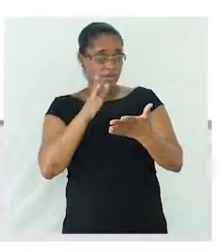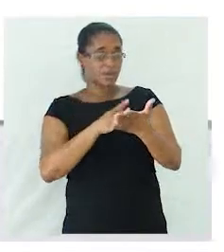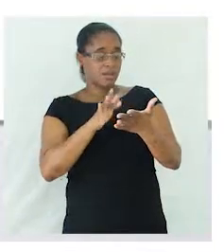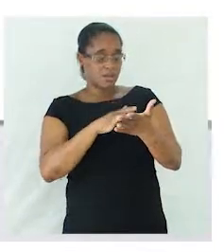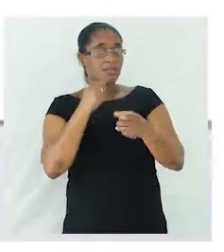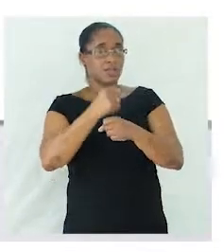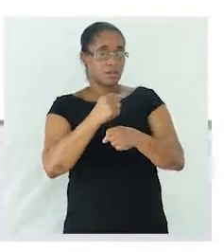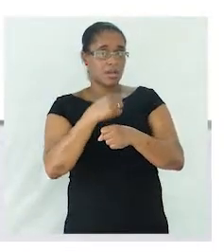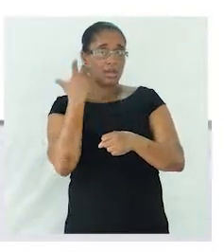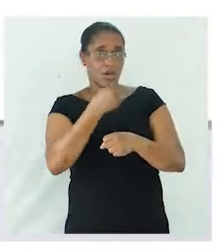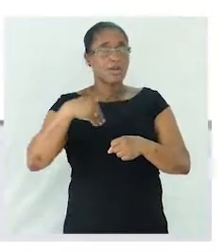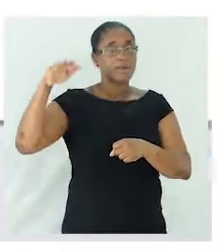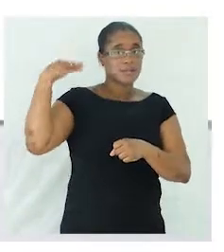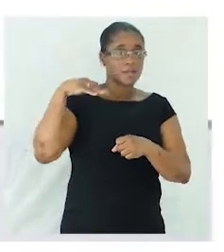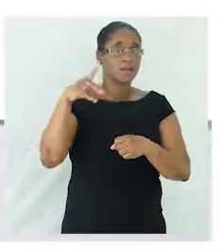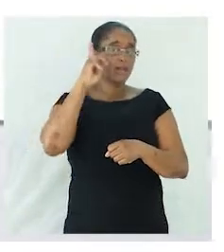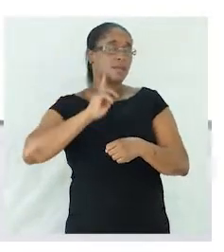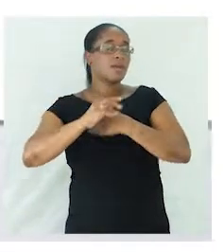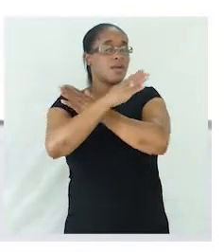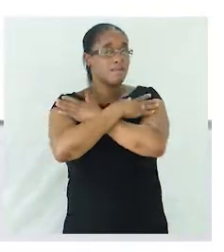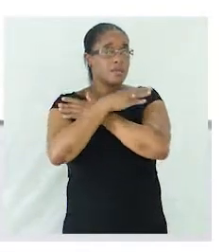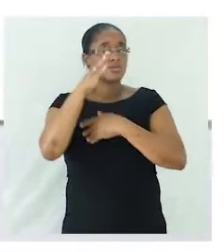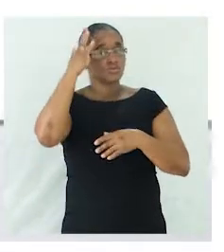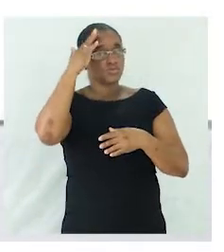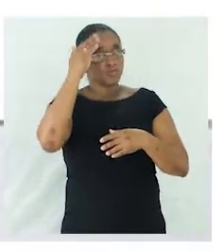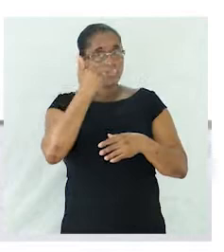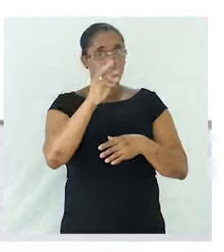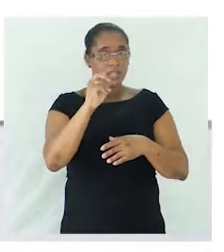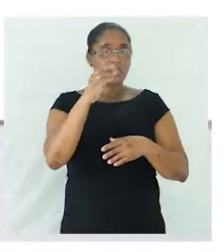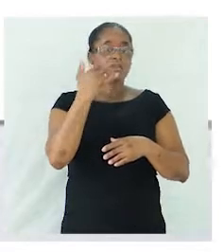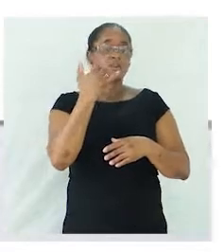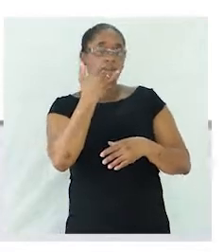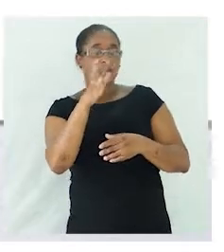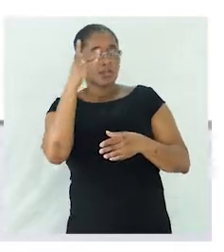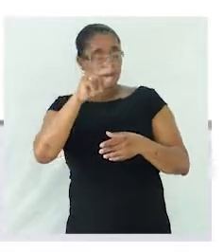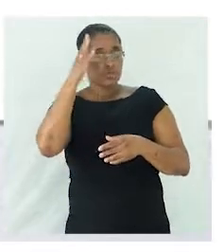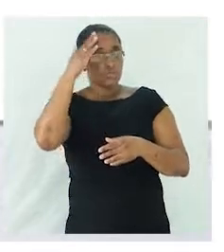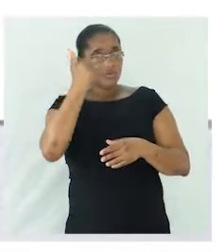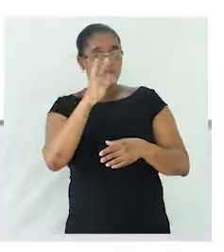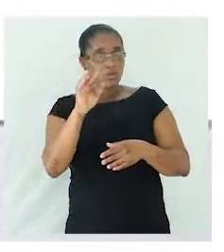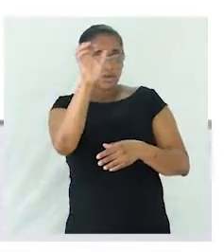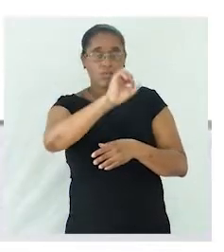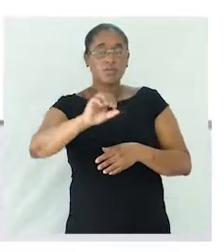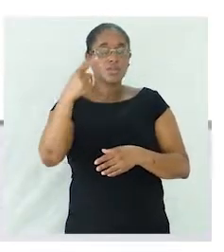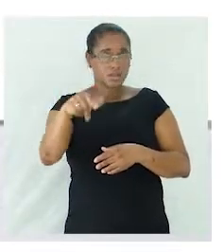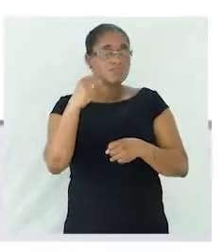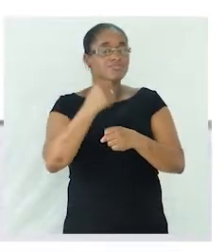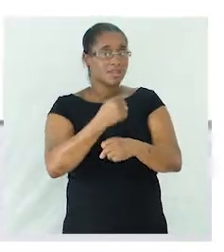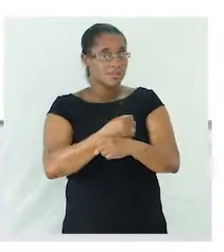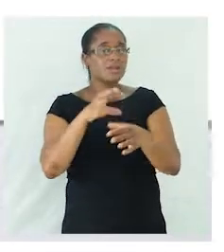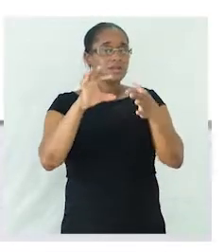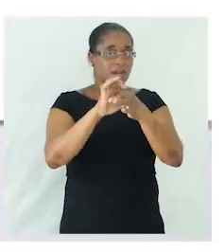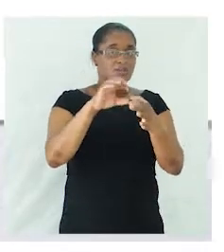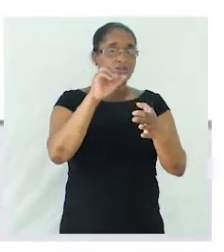passada. Amigas, da página 23. Na página 24, vocês ainda vão encontrar alguns exercícios relacionados com o